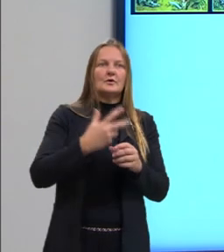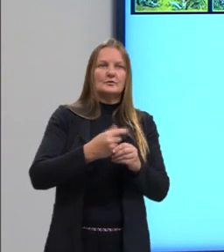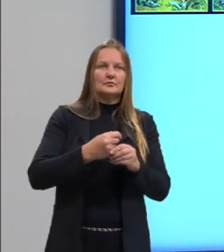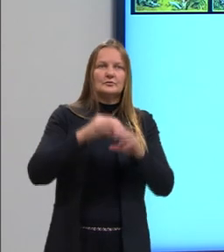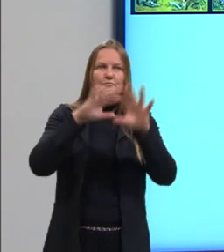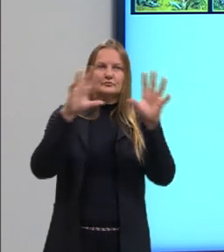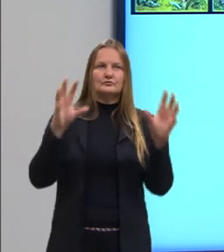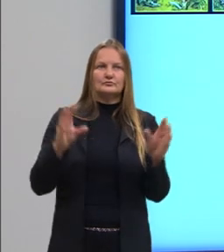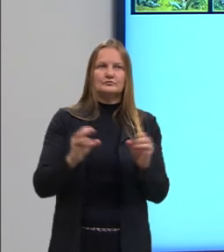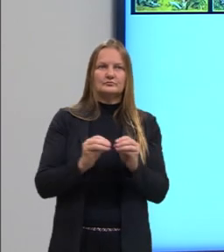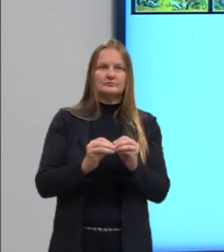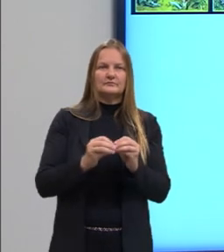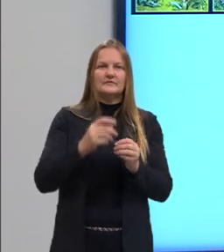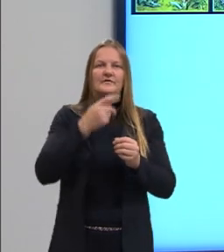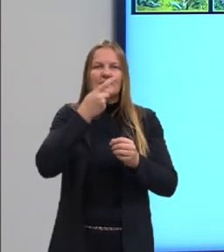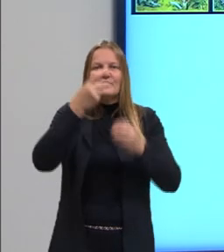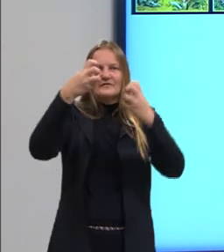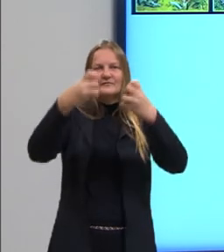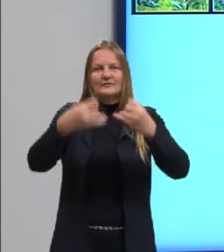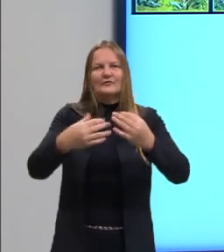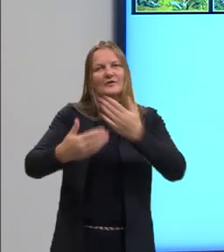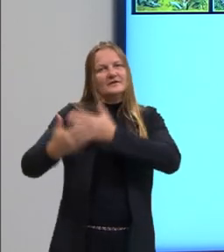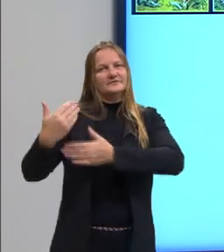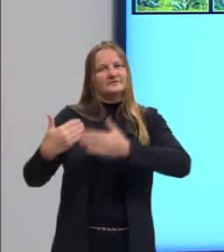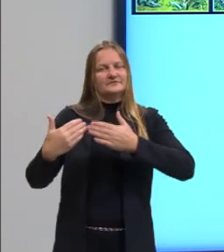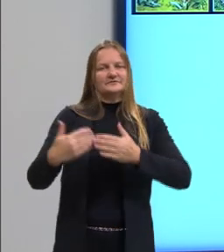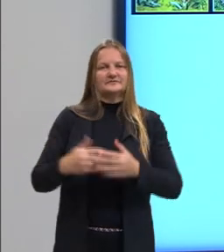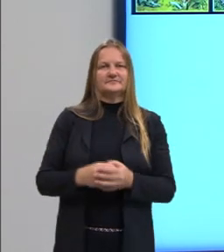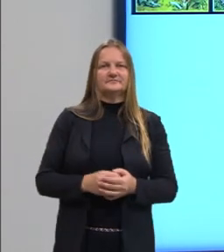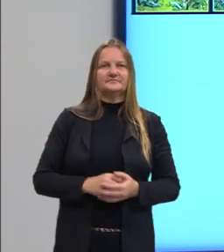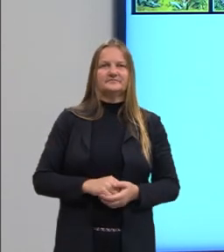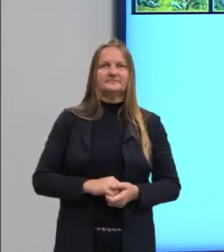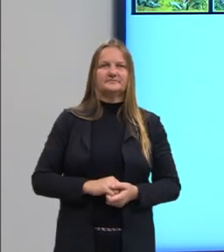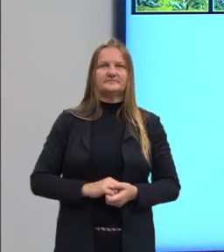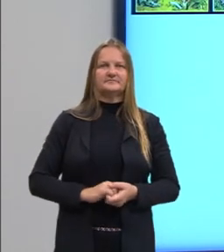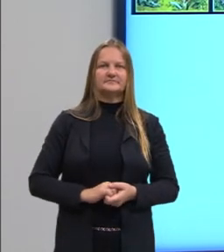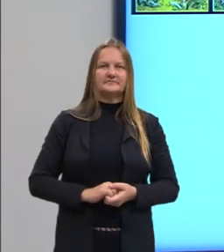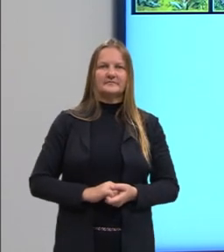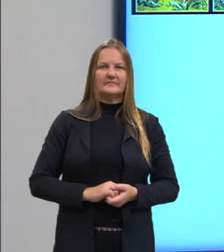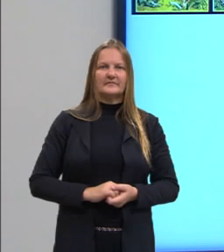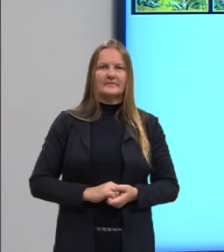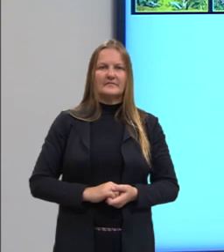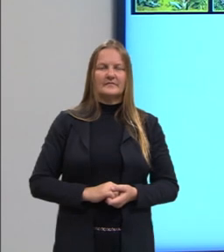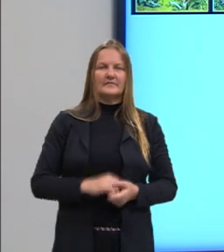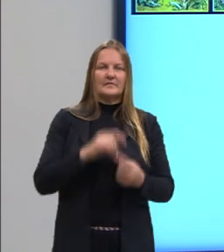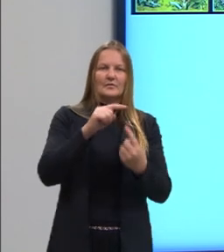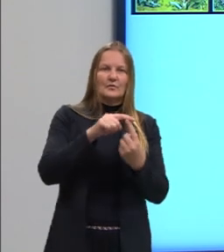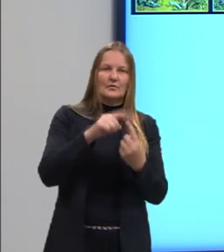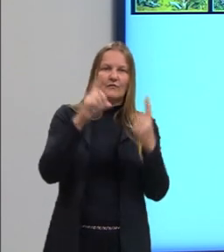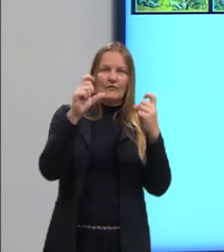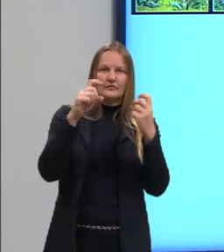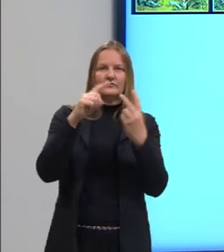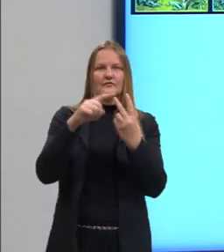as mãos, então, e fazendo esse gesto, então, de acordo, ou estabelecendo um certo